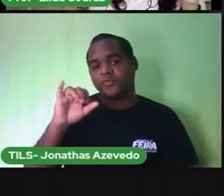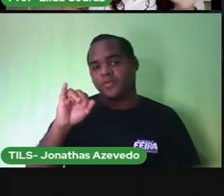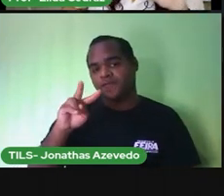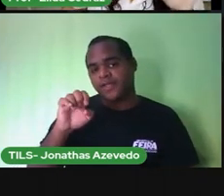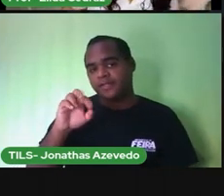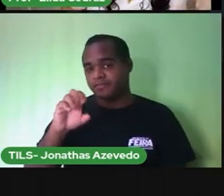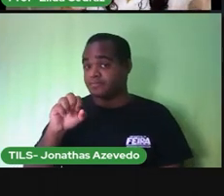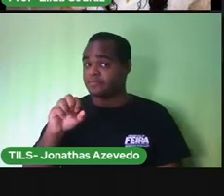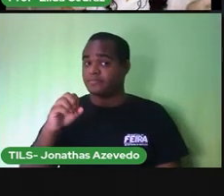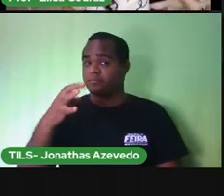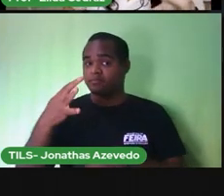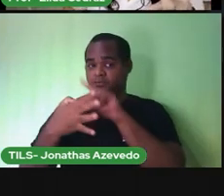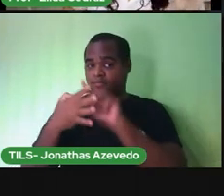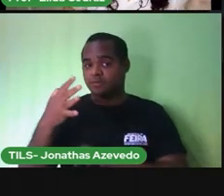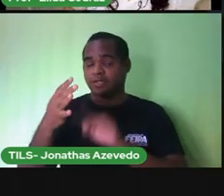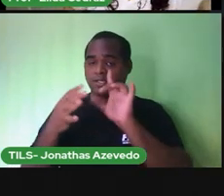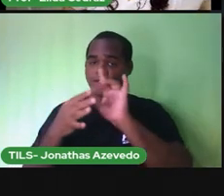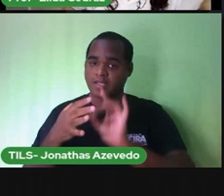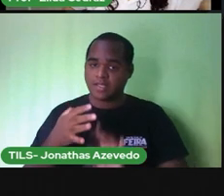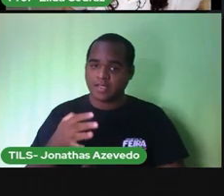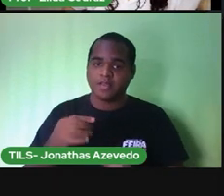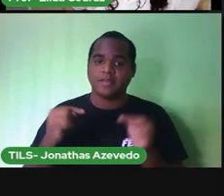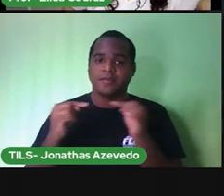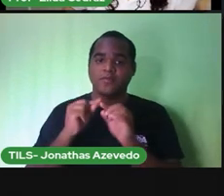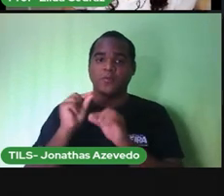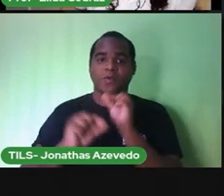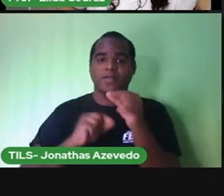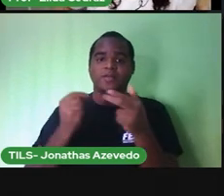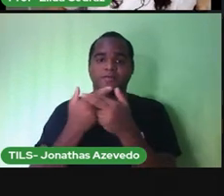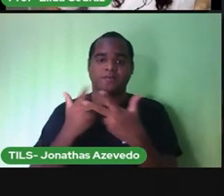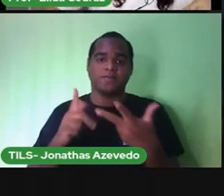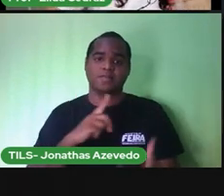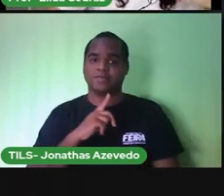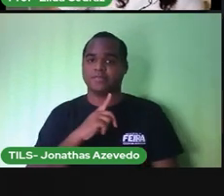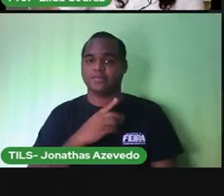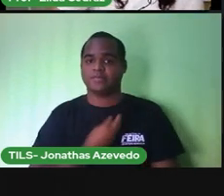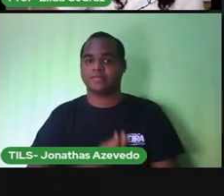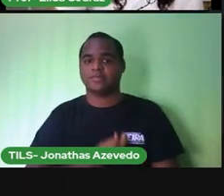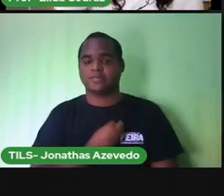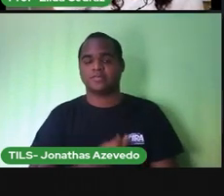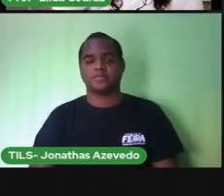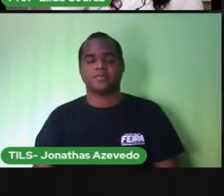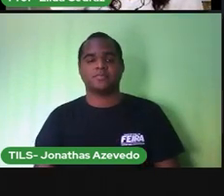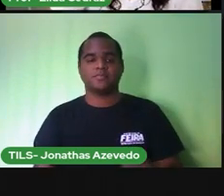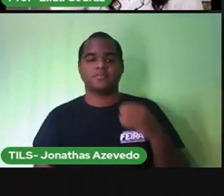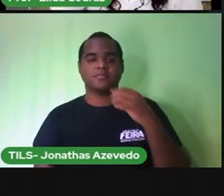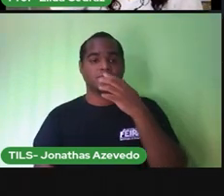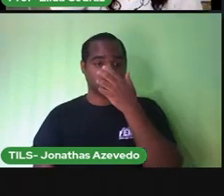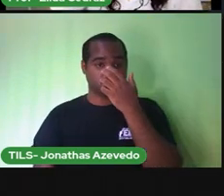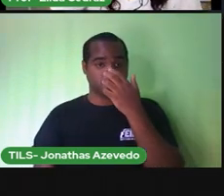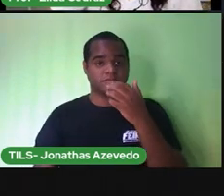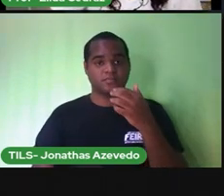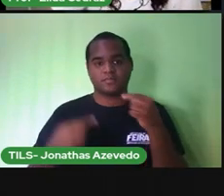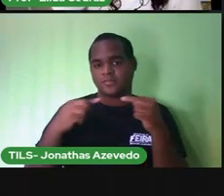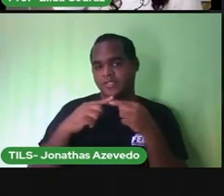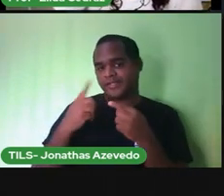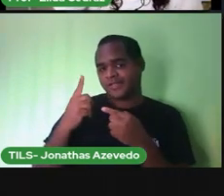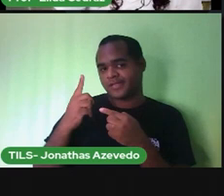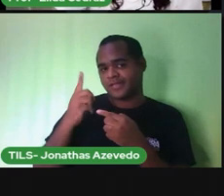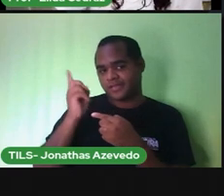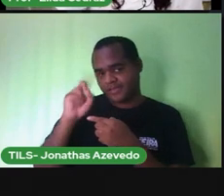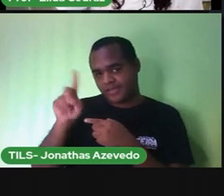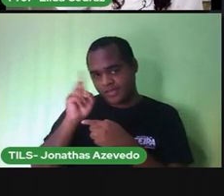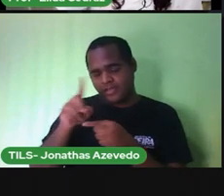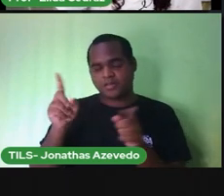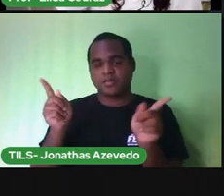Cada estação tem as características. Nós vemos as características todas. Tem estações com os dias mais curtos,